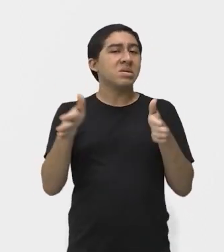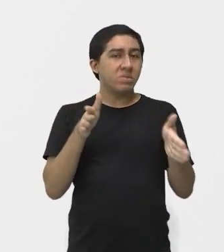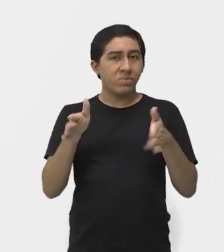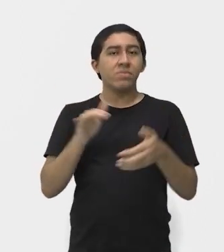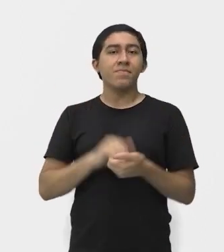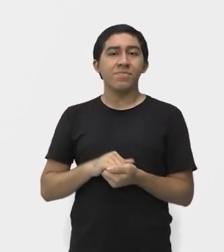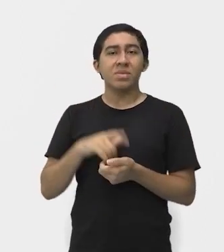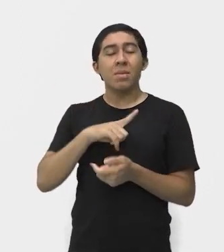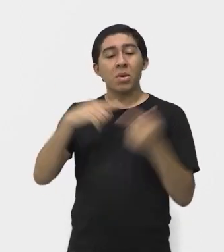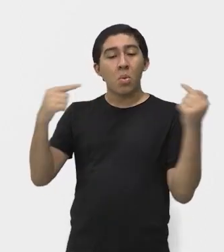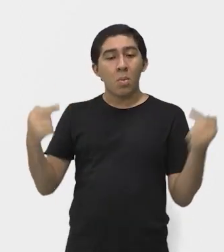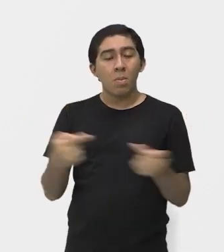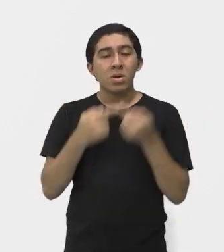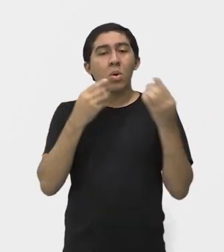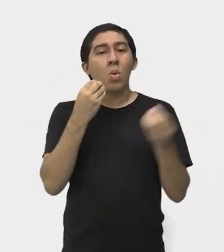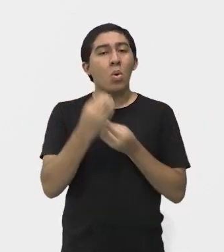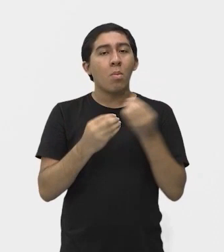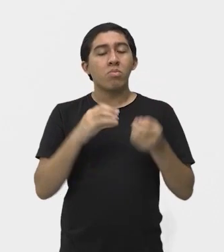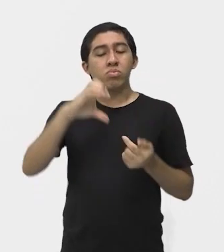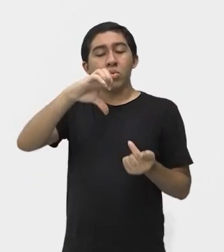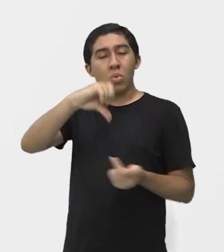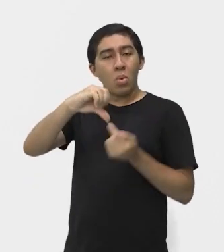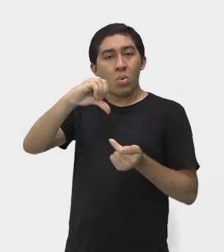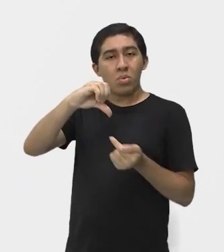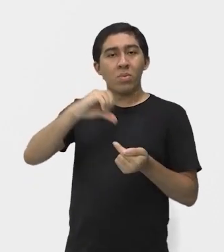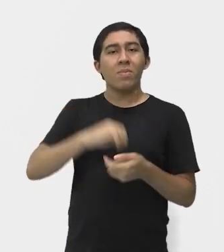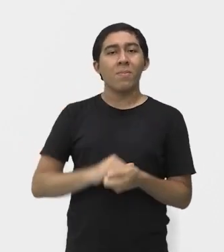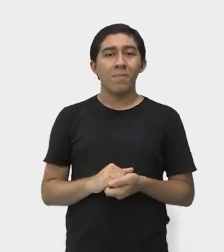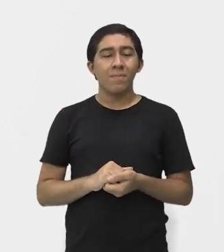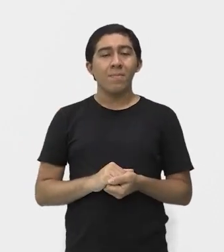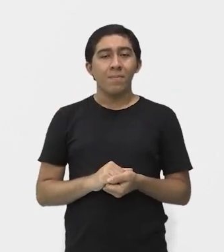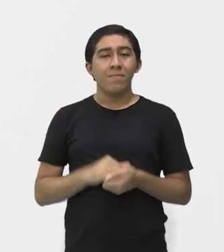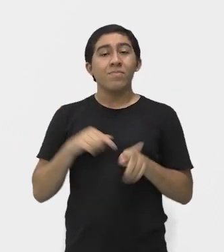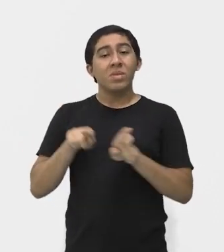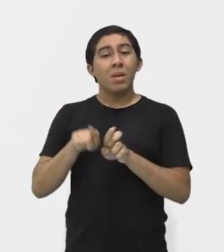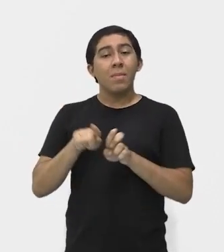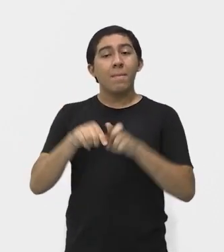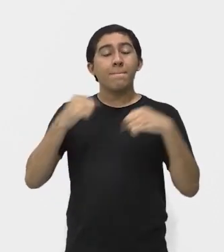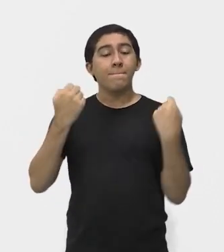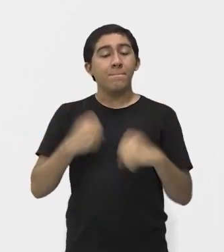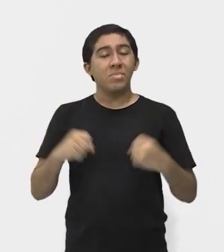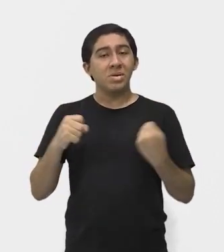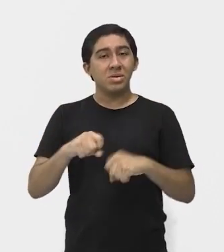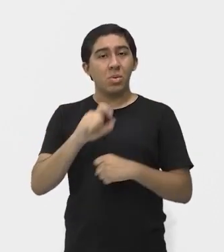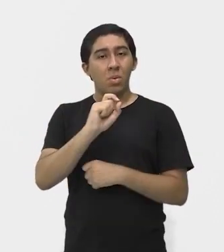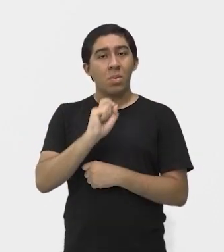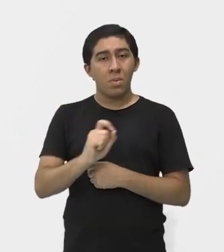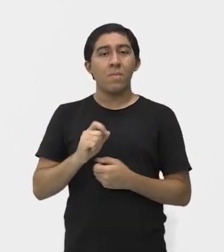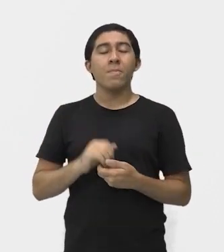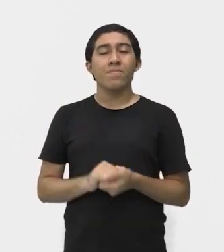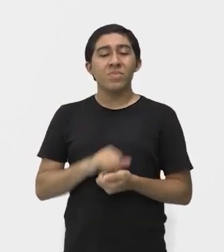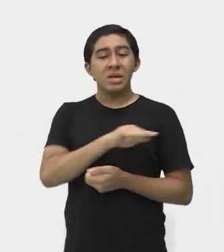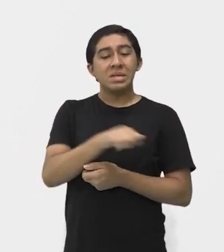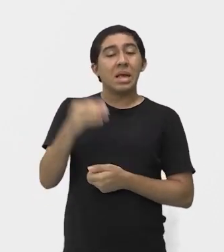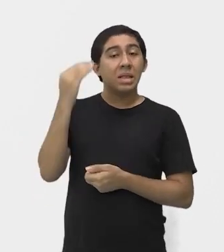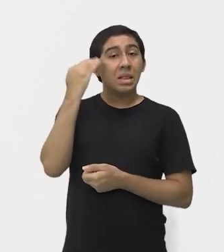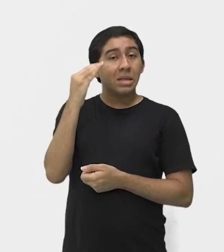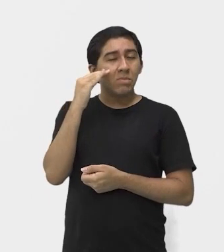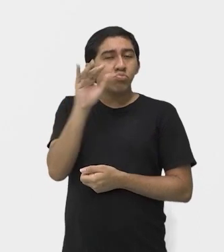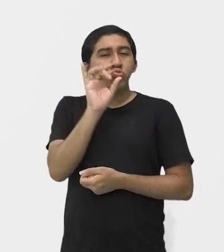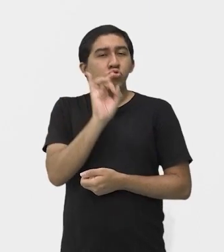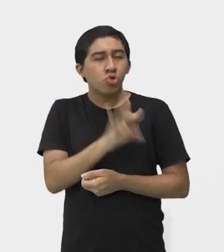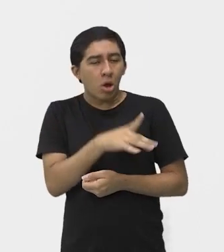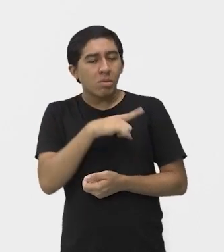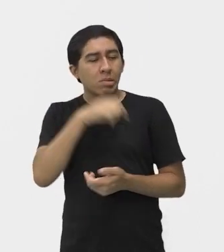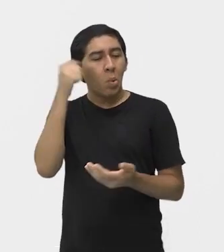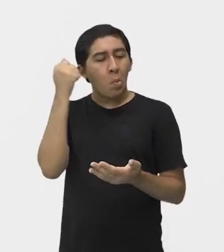corresponde ao nono grau, tá bom? E aí, é necessário você entender que não basta só